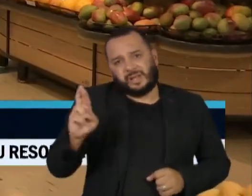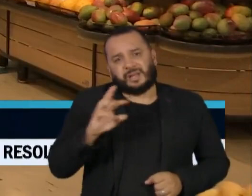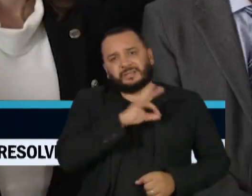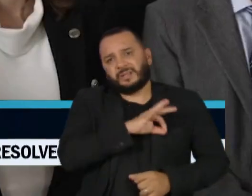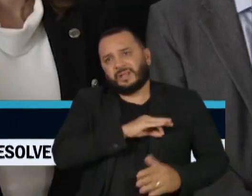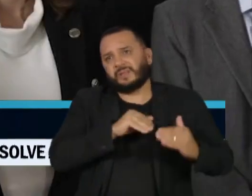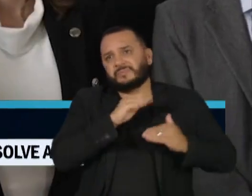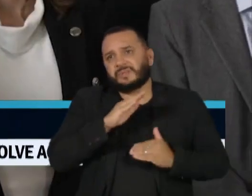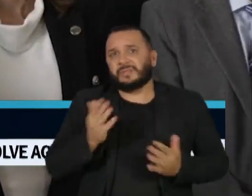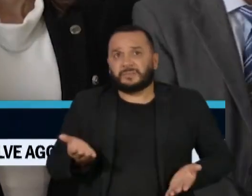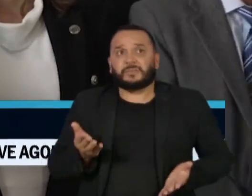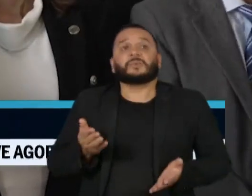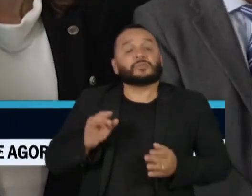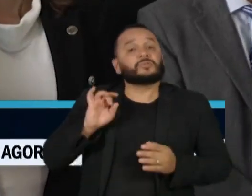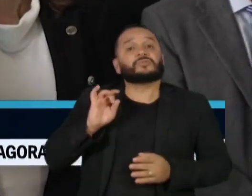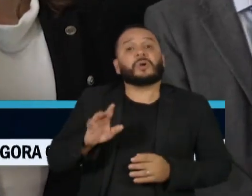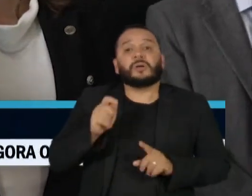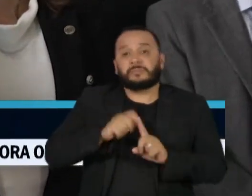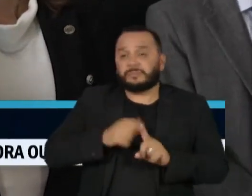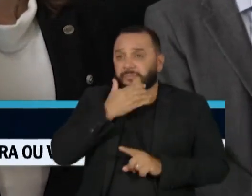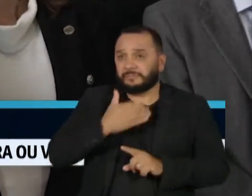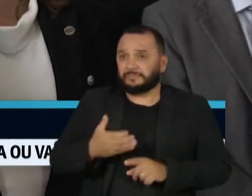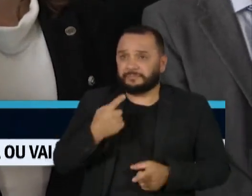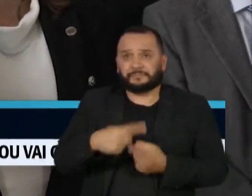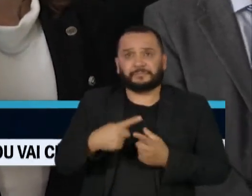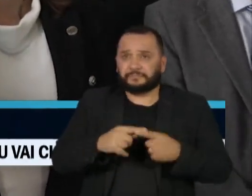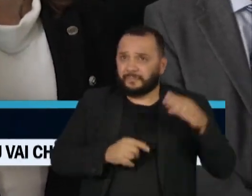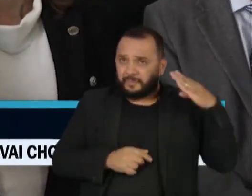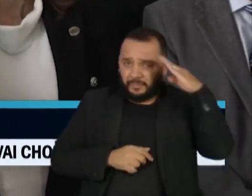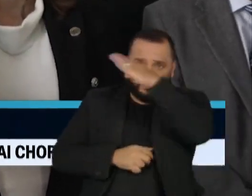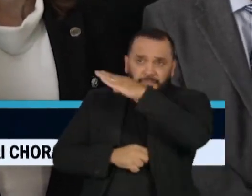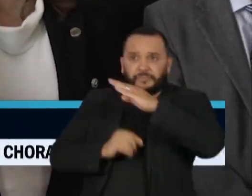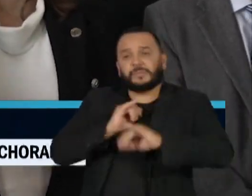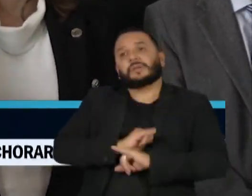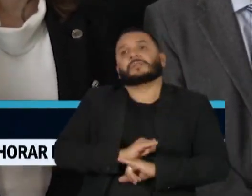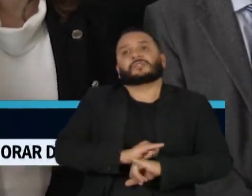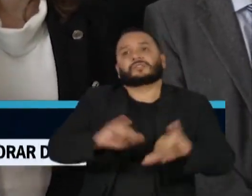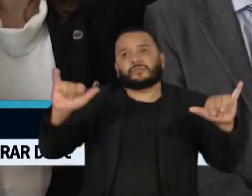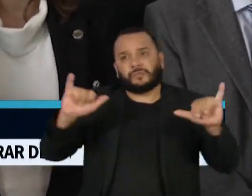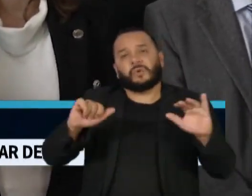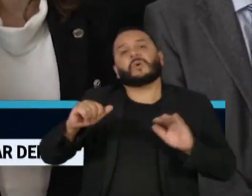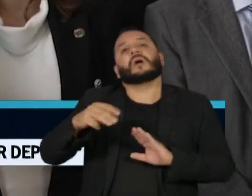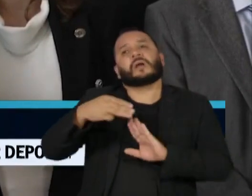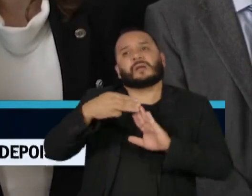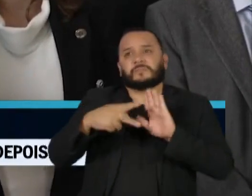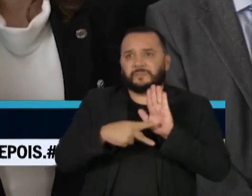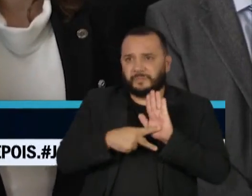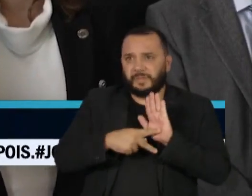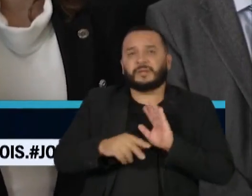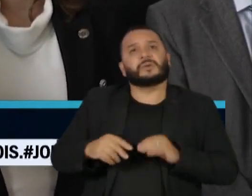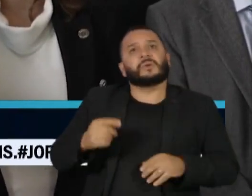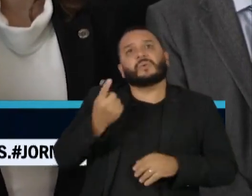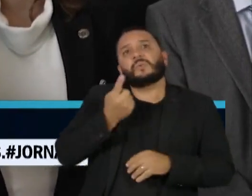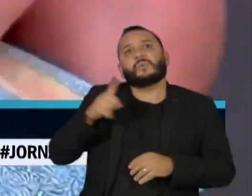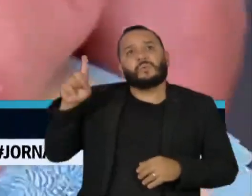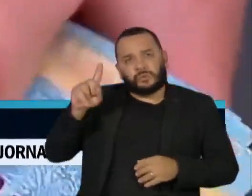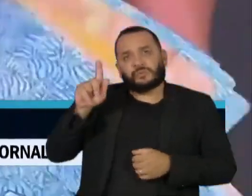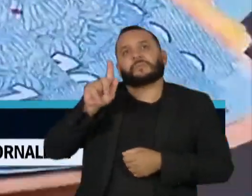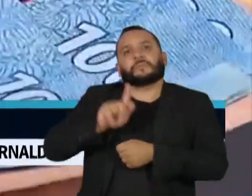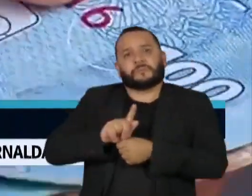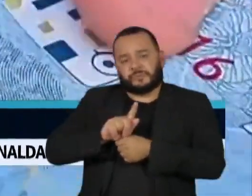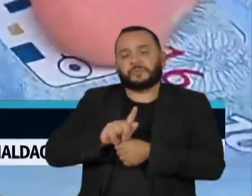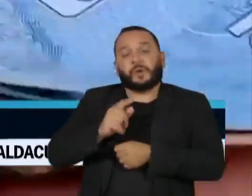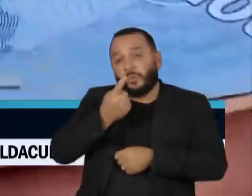só chegou a esse valor em dezembro, quando o governo Jair Bolsonaro publicou uma medida provisória já no último mês de gestão.